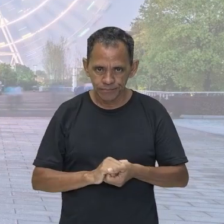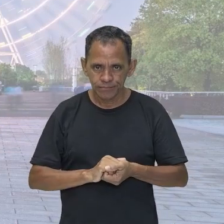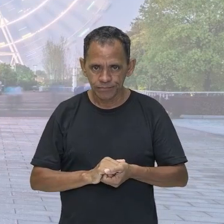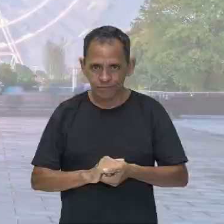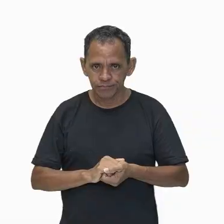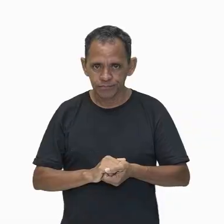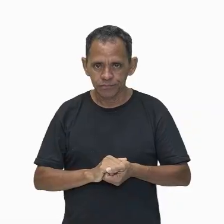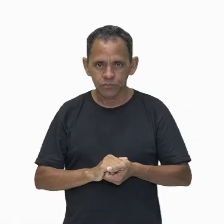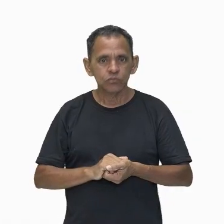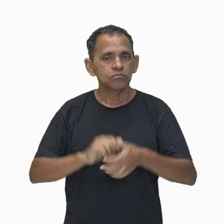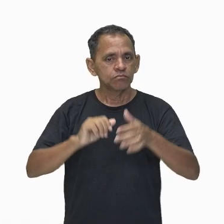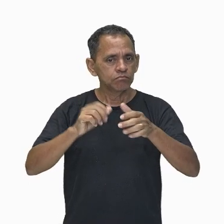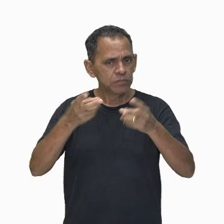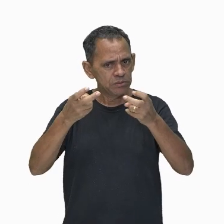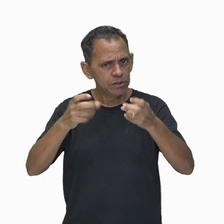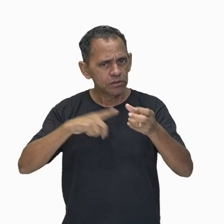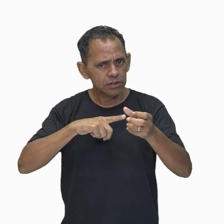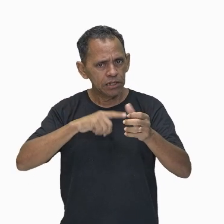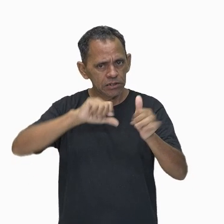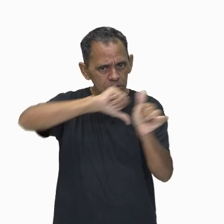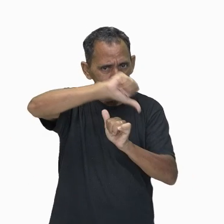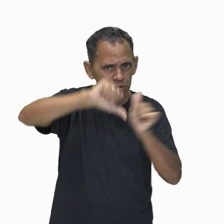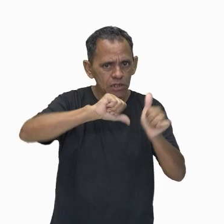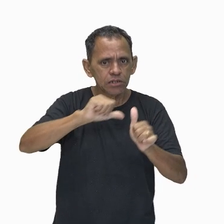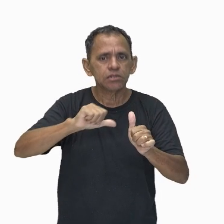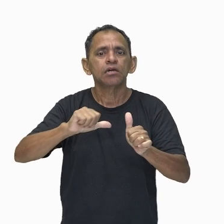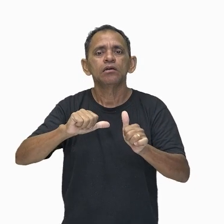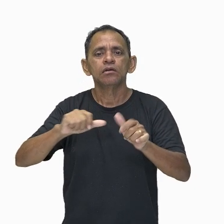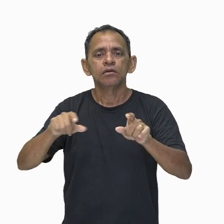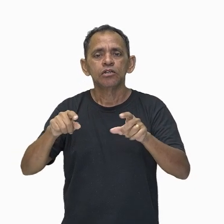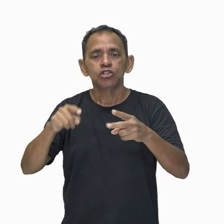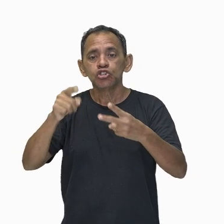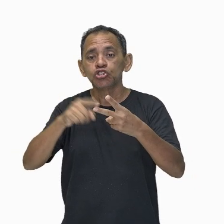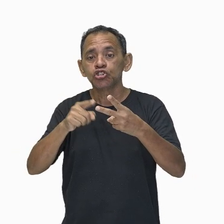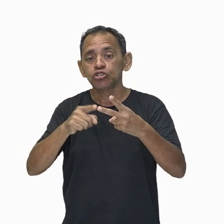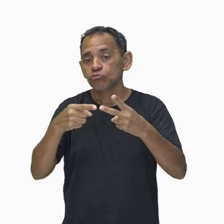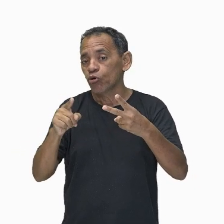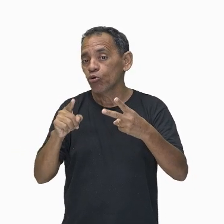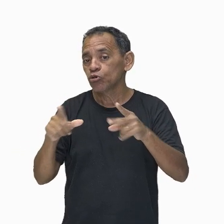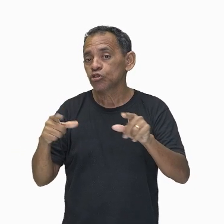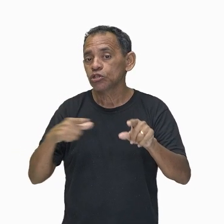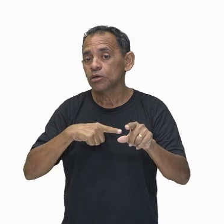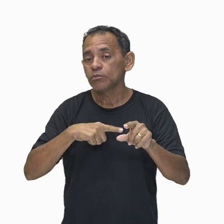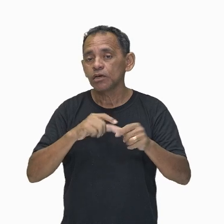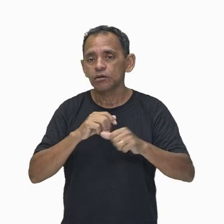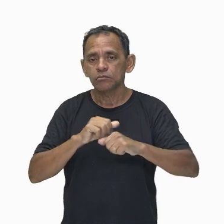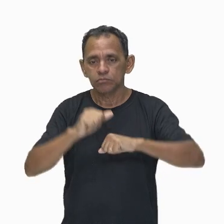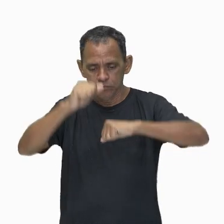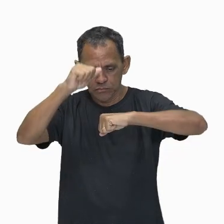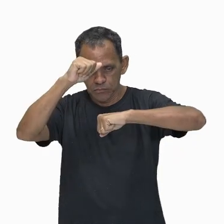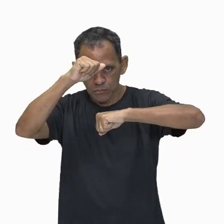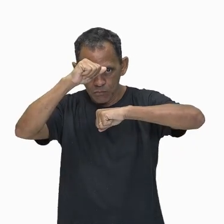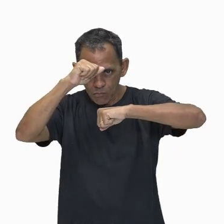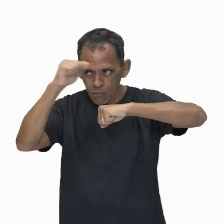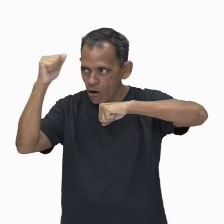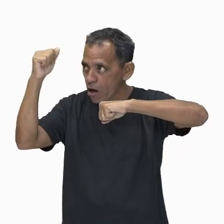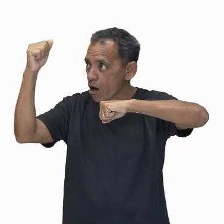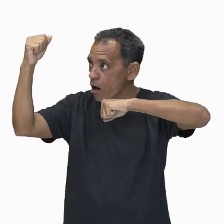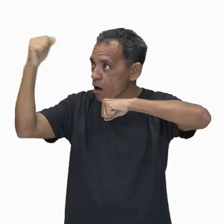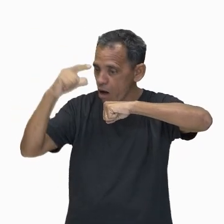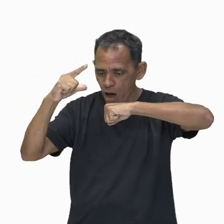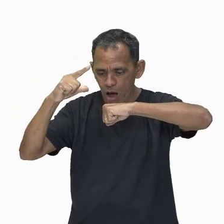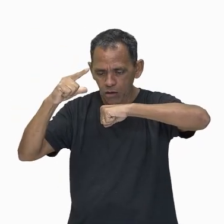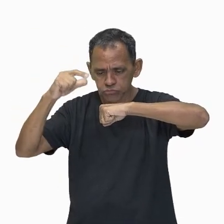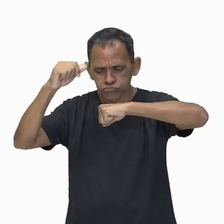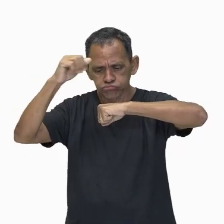temos também a nossa energia solar. A energia solar é uma energia alternativa, renovável e